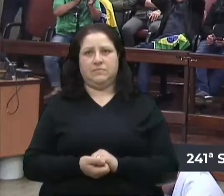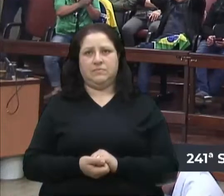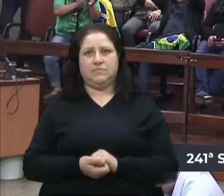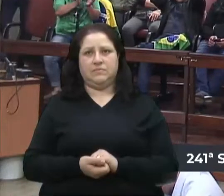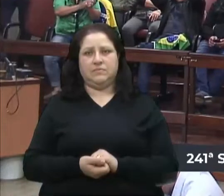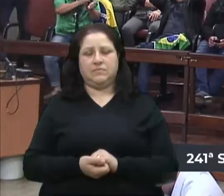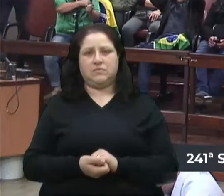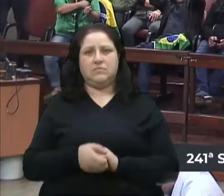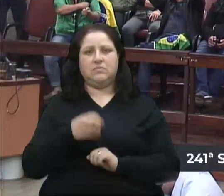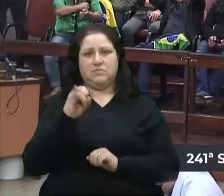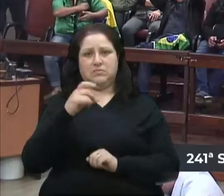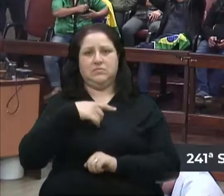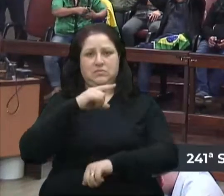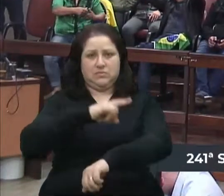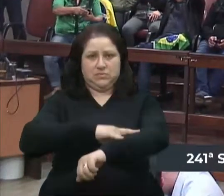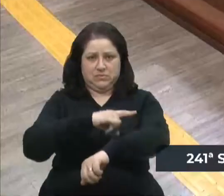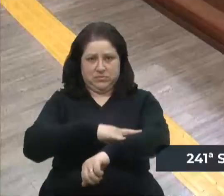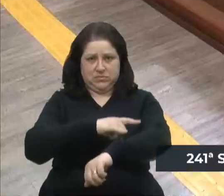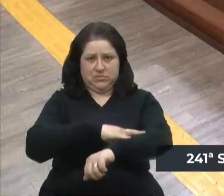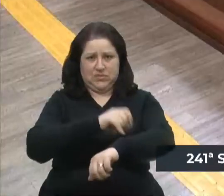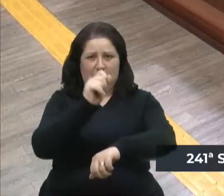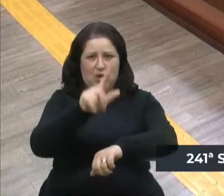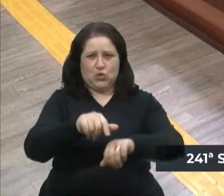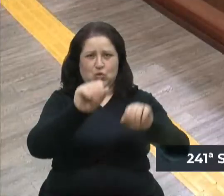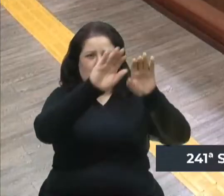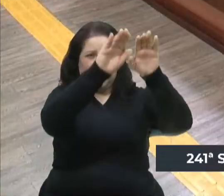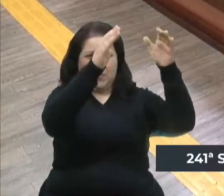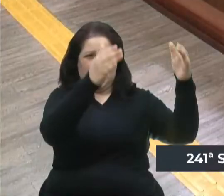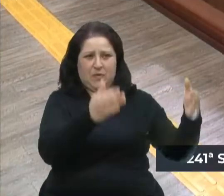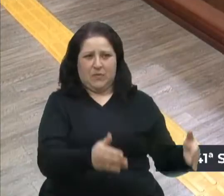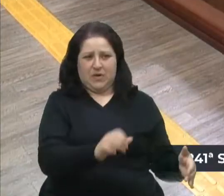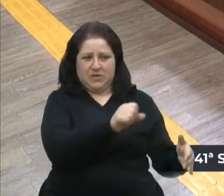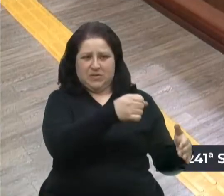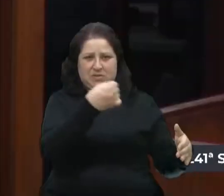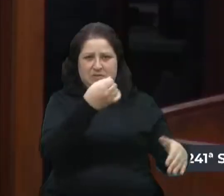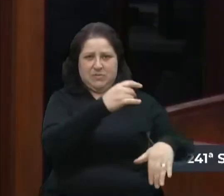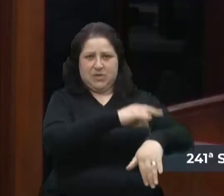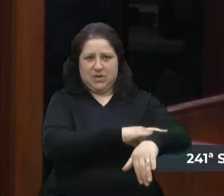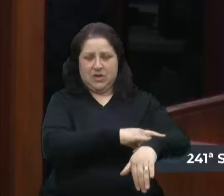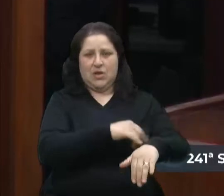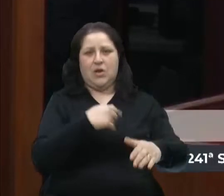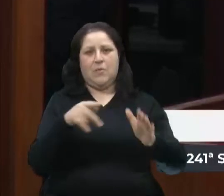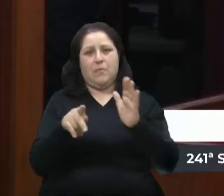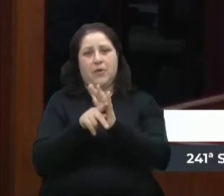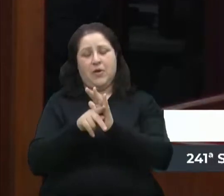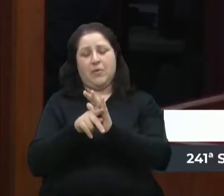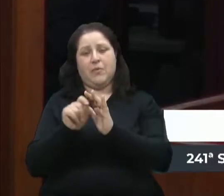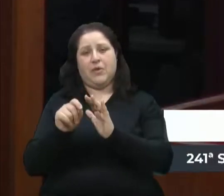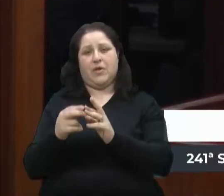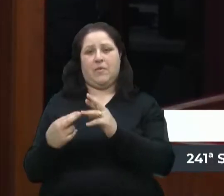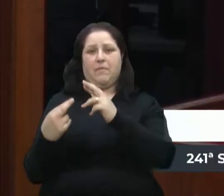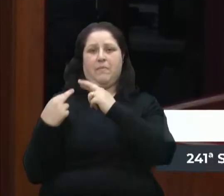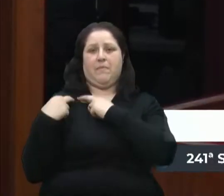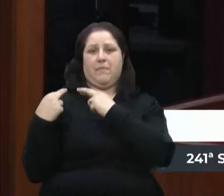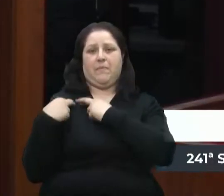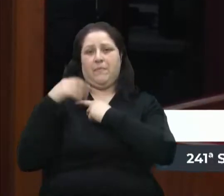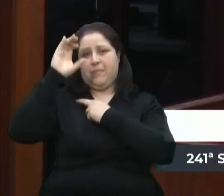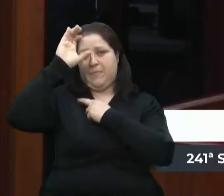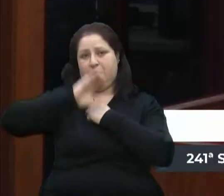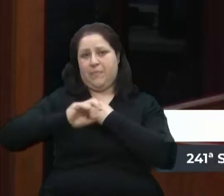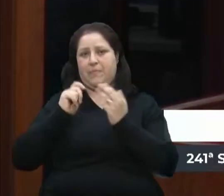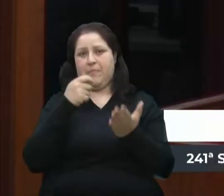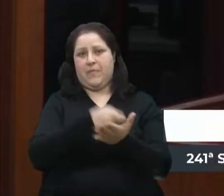se tem banheiro, se tem banheiro, foi pago com o dinheiro do bolso dos nossos cidadãos e não com o dinheiro